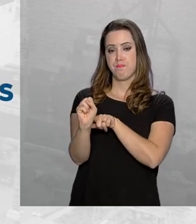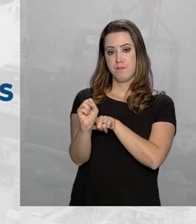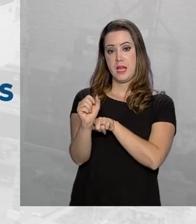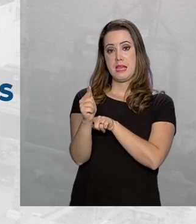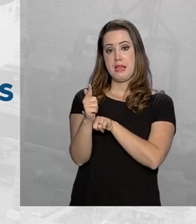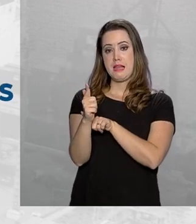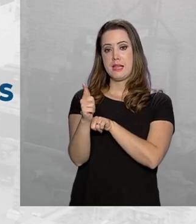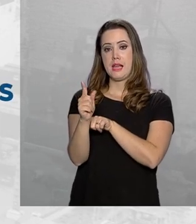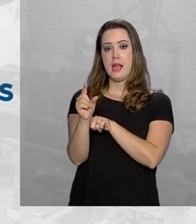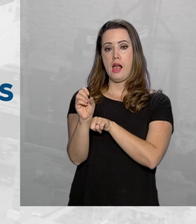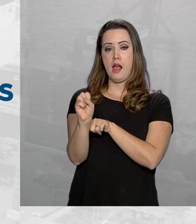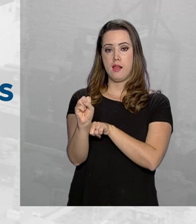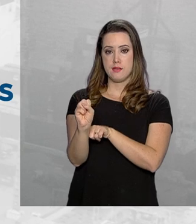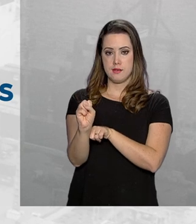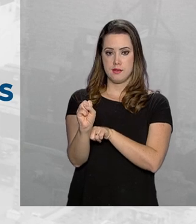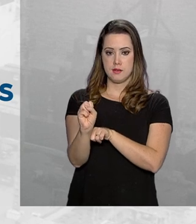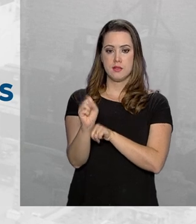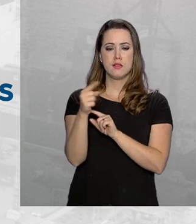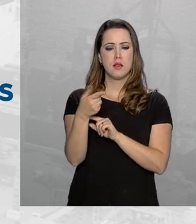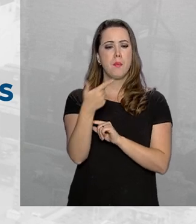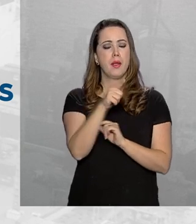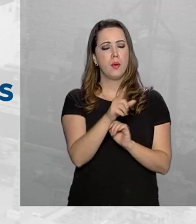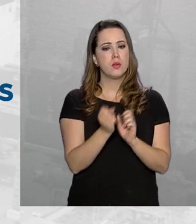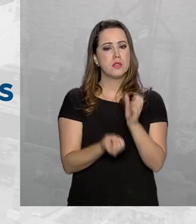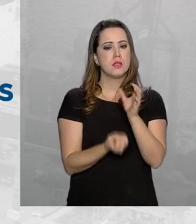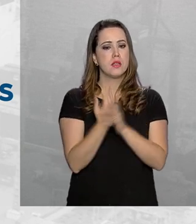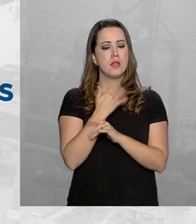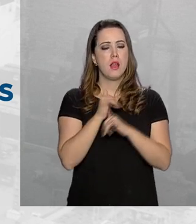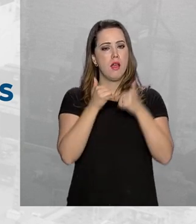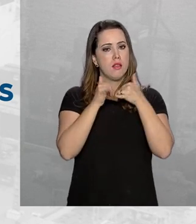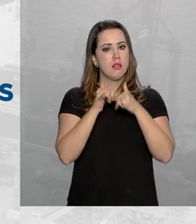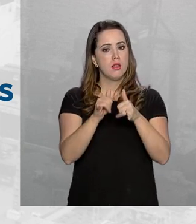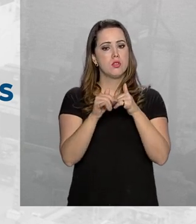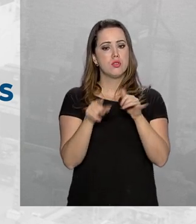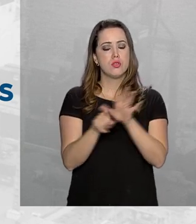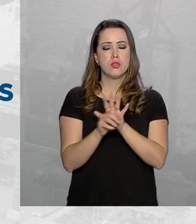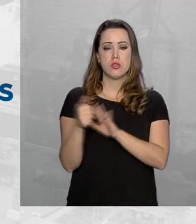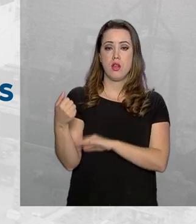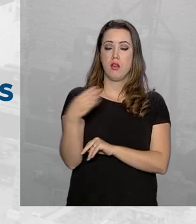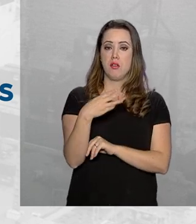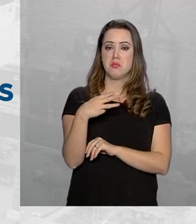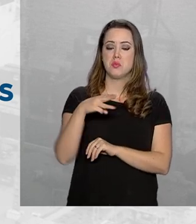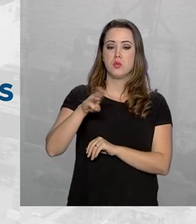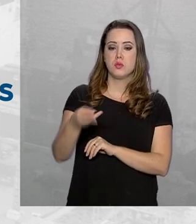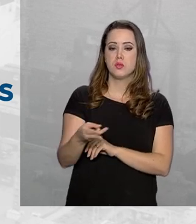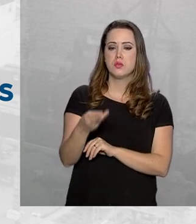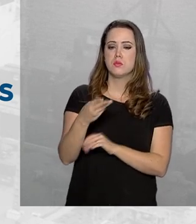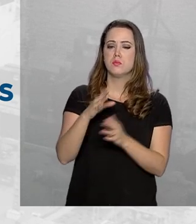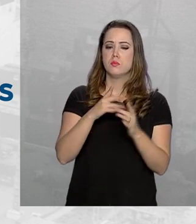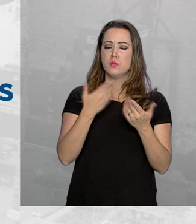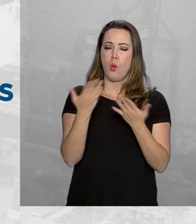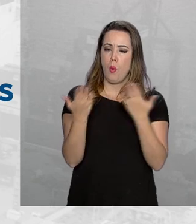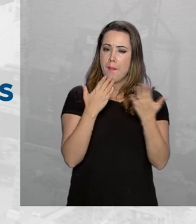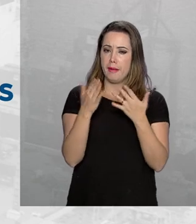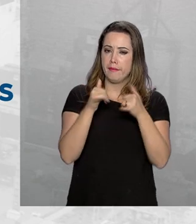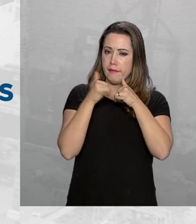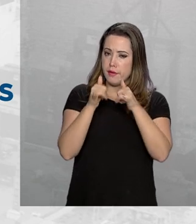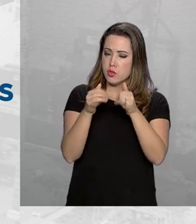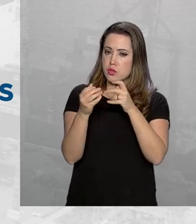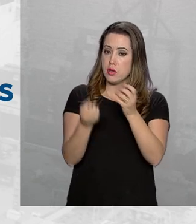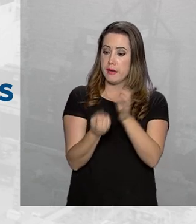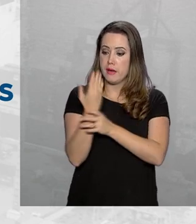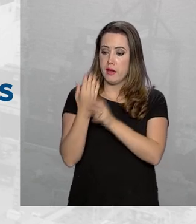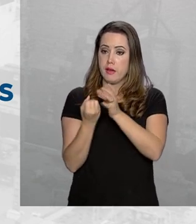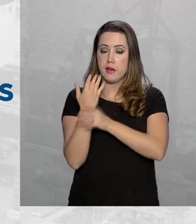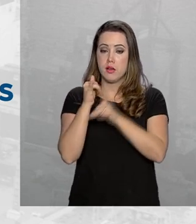para movimentação e armazenagem de gás natural liquefeito. Juntas, as duas termoelétricas vão gerar energia suficiente